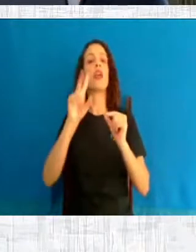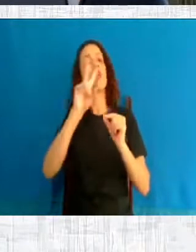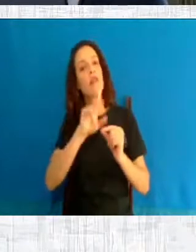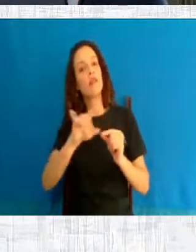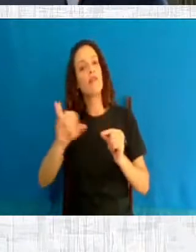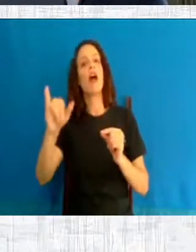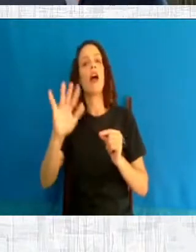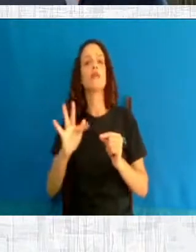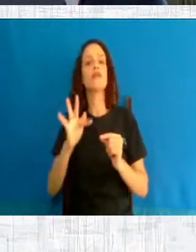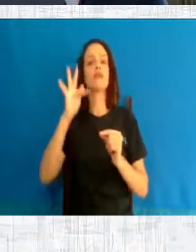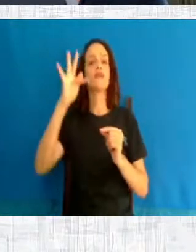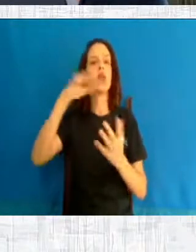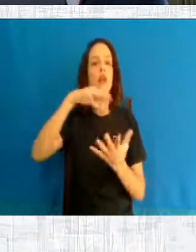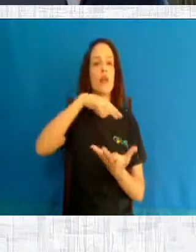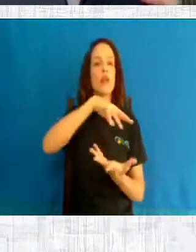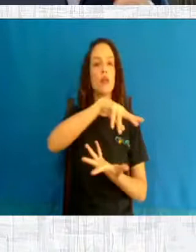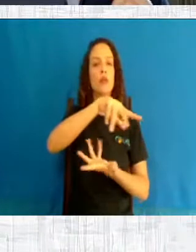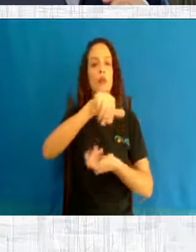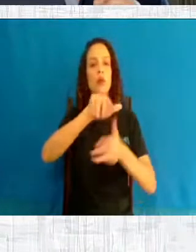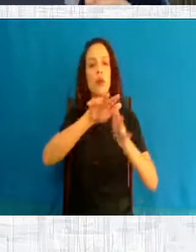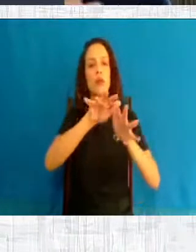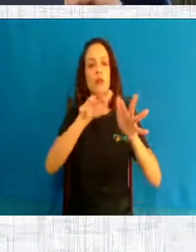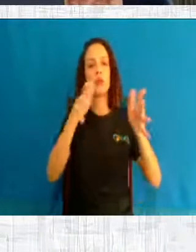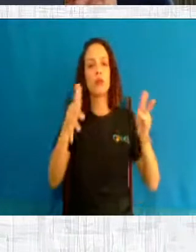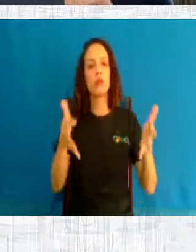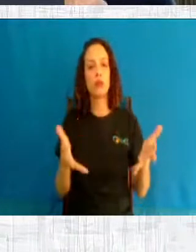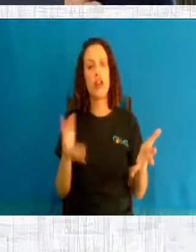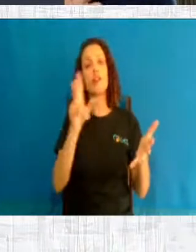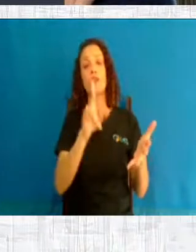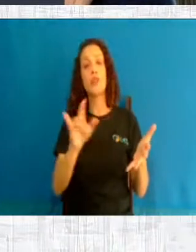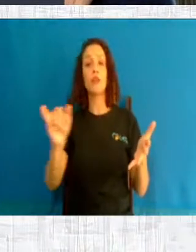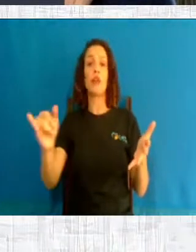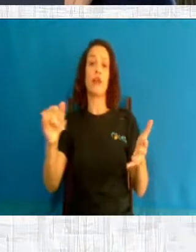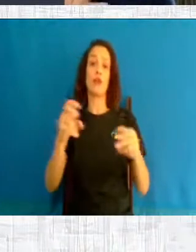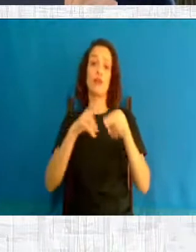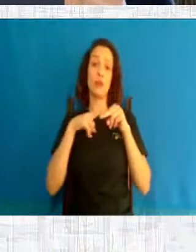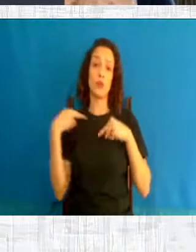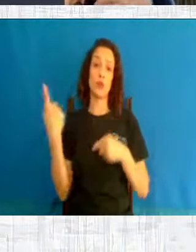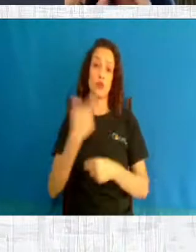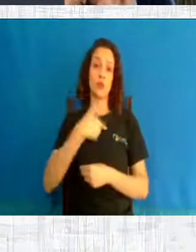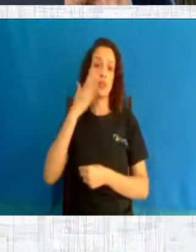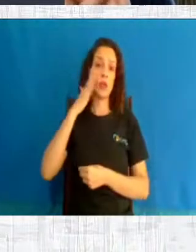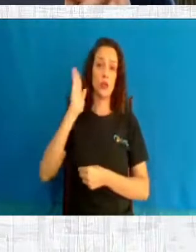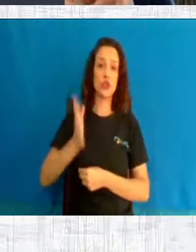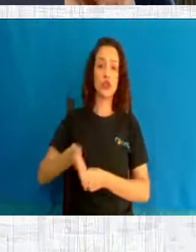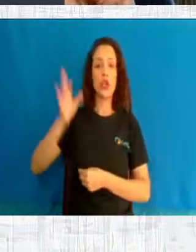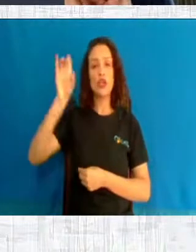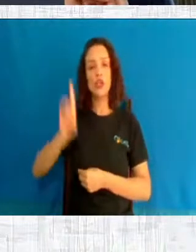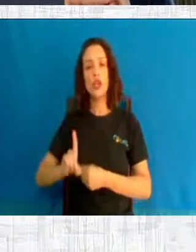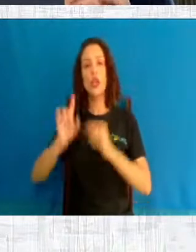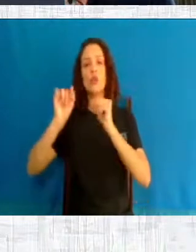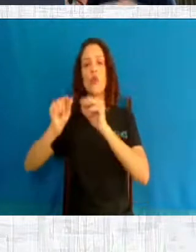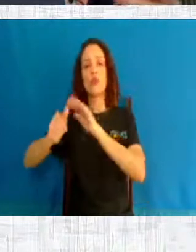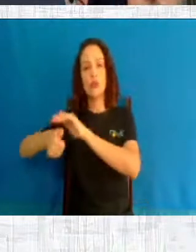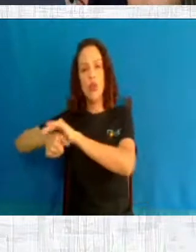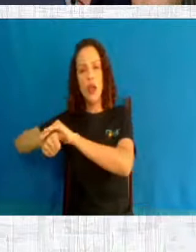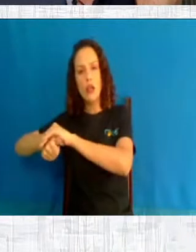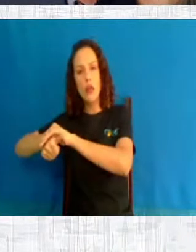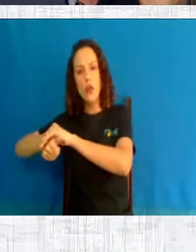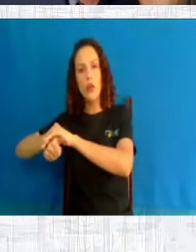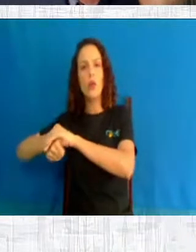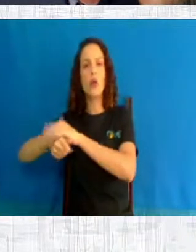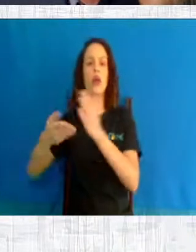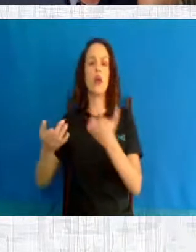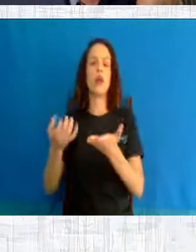Então, nós já temos o direito à vida da tartaruguinha marinha, dos peixes na piracema. Por que